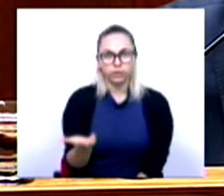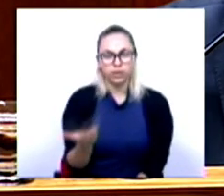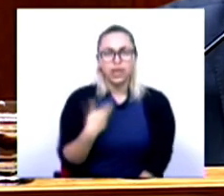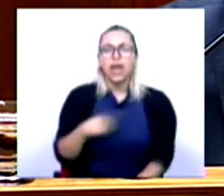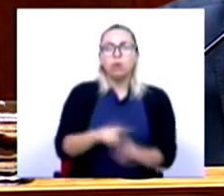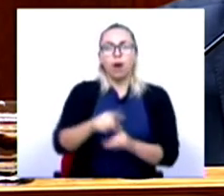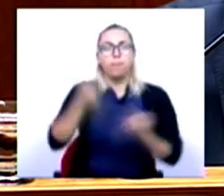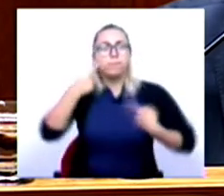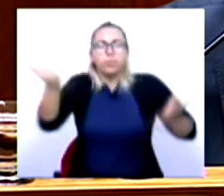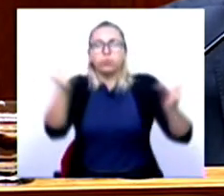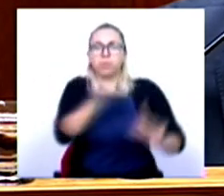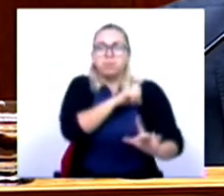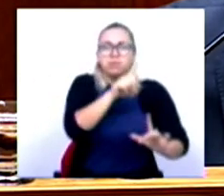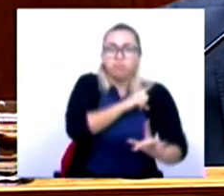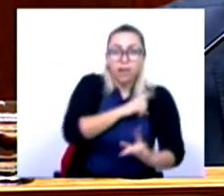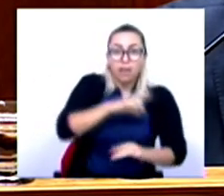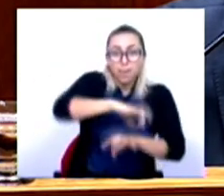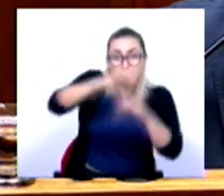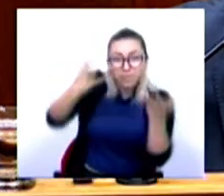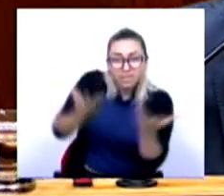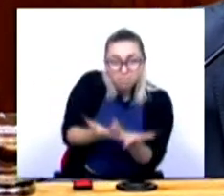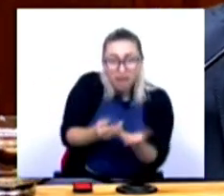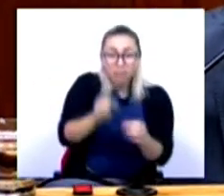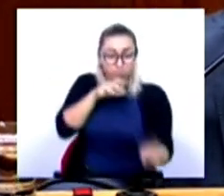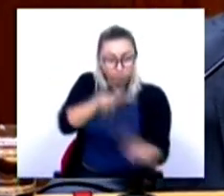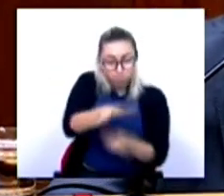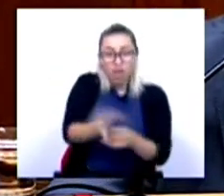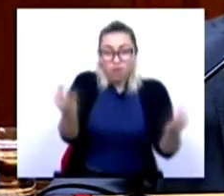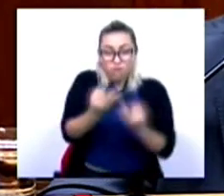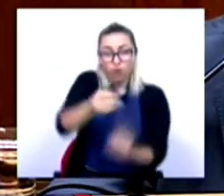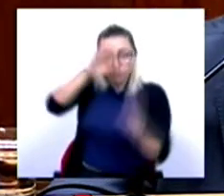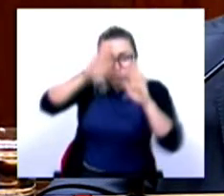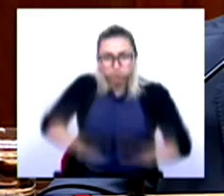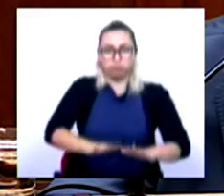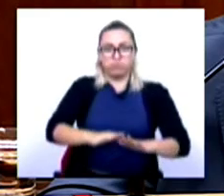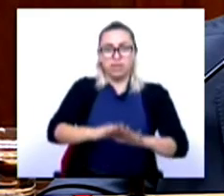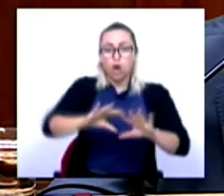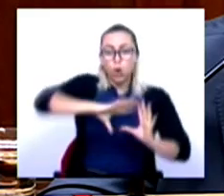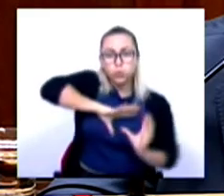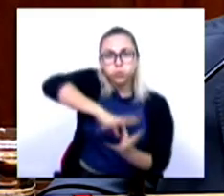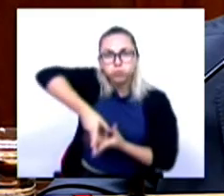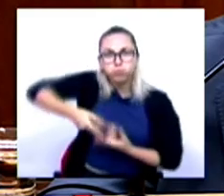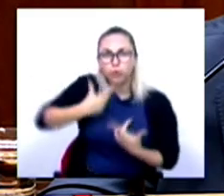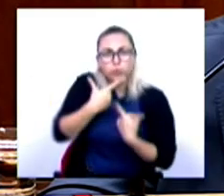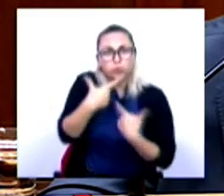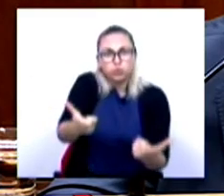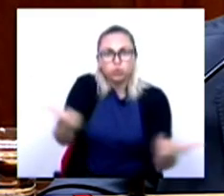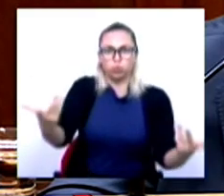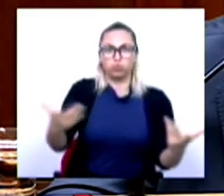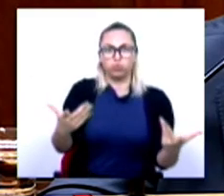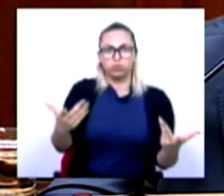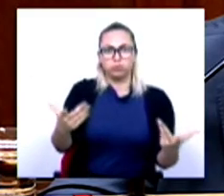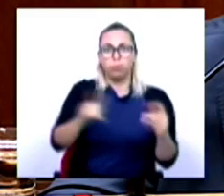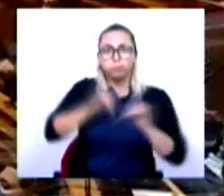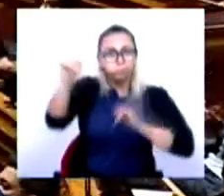pública ou privada, a pandemia pura e simplesmente paralisou à escala global toda a aviação civil?